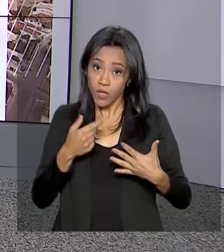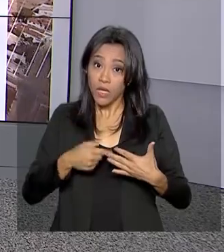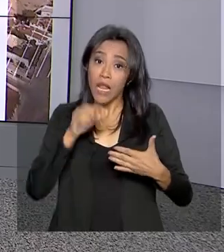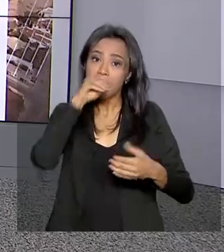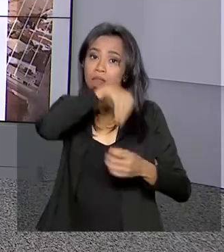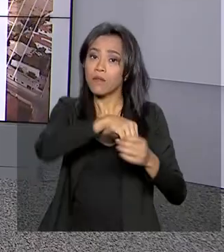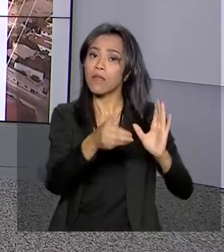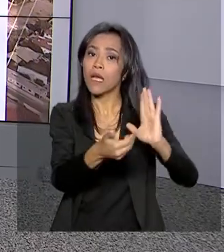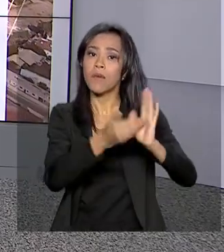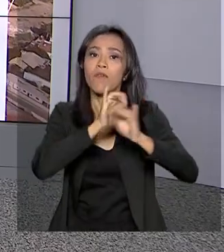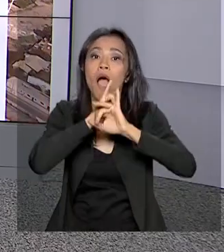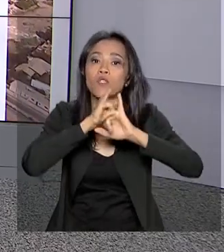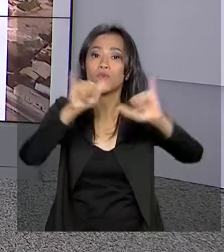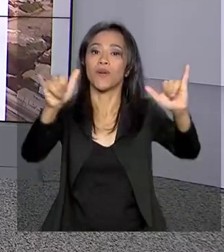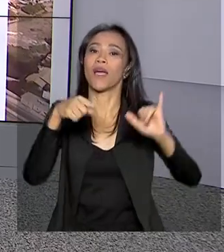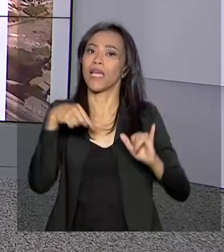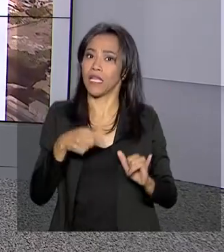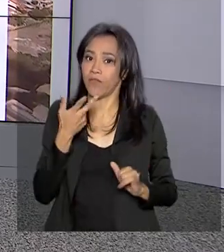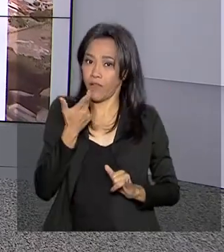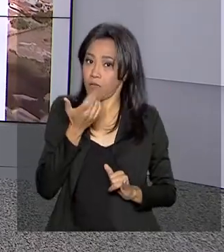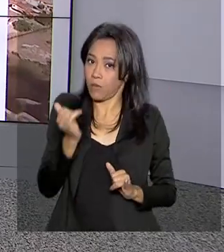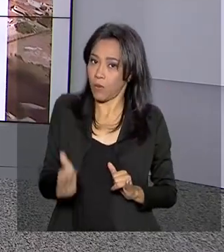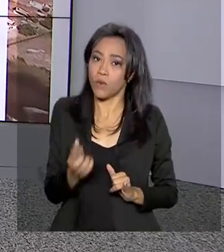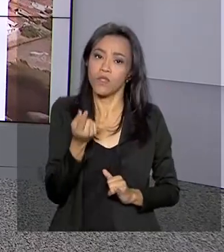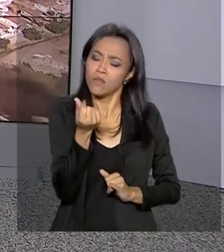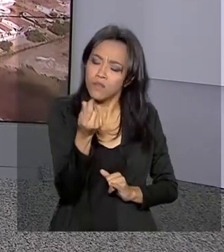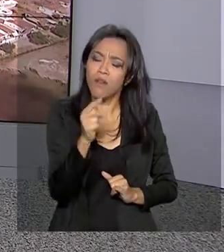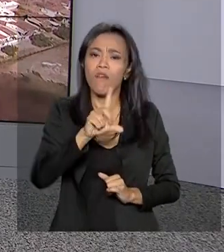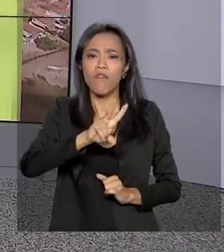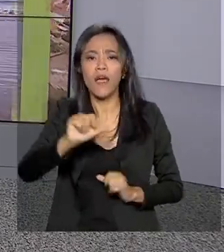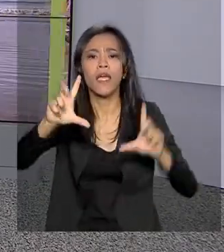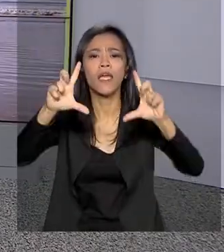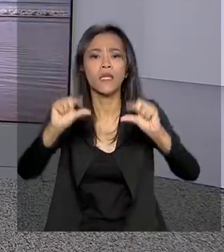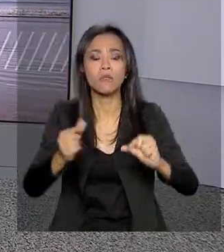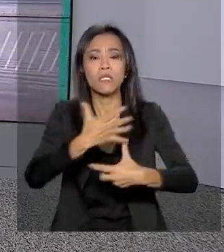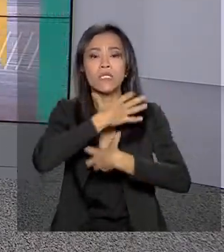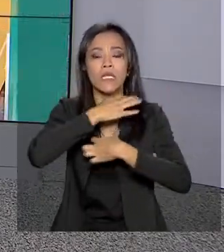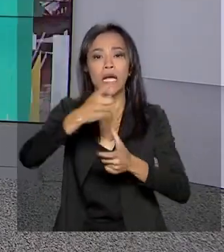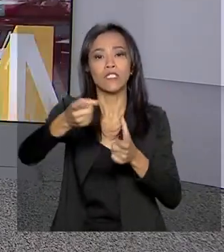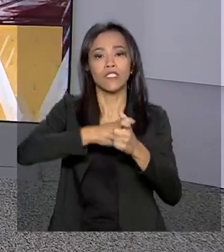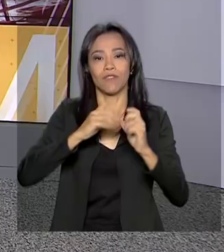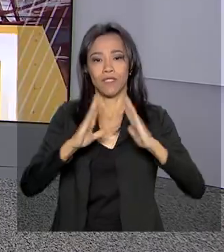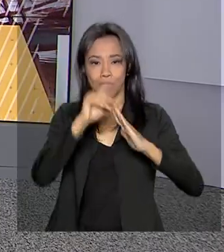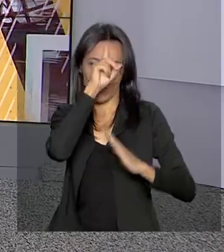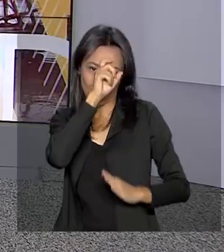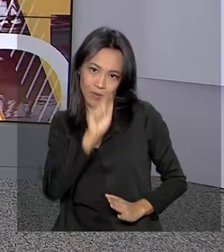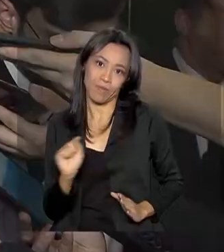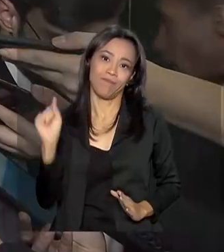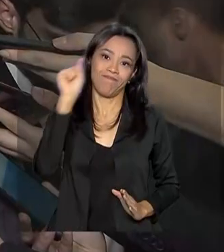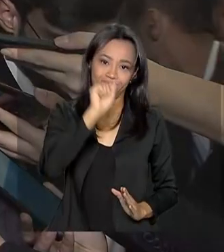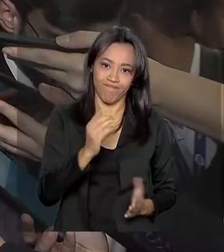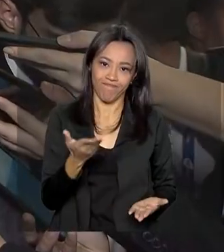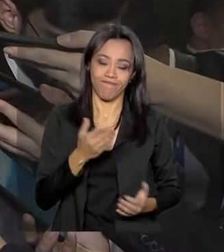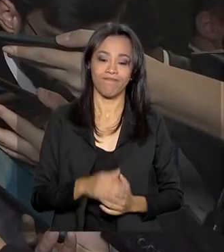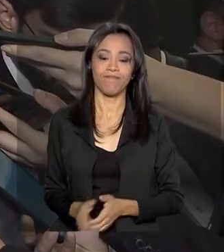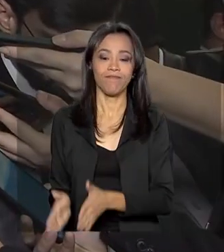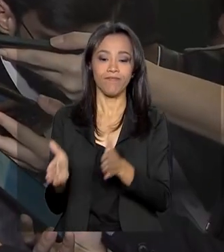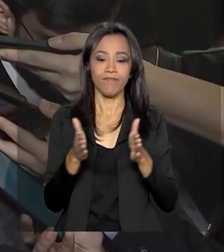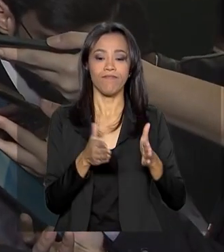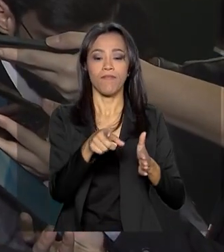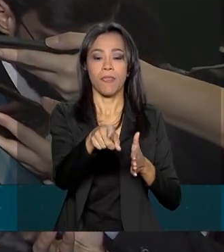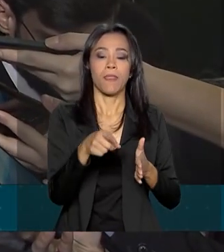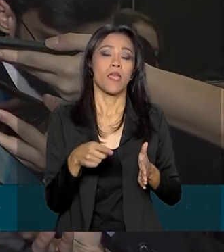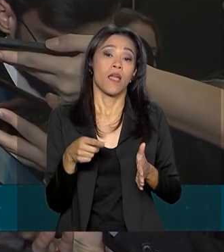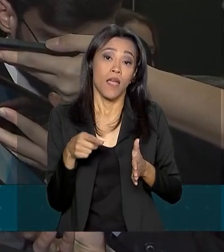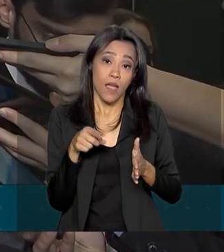nova linha de crédito, que esse dinheiro deve ajudar a diminuir as dívidas das Santas Casas. Não é o